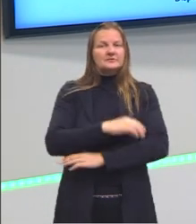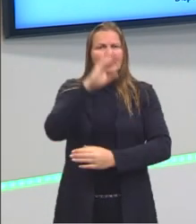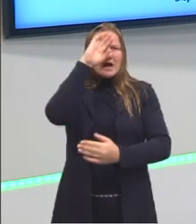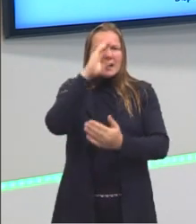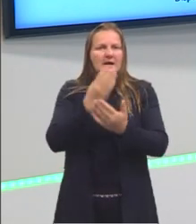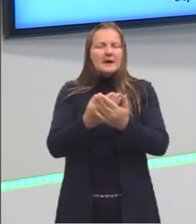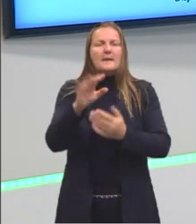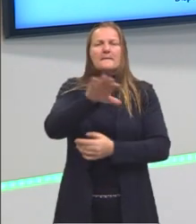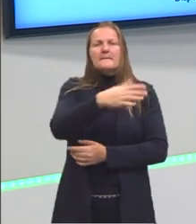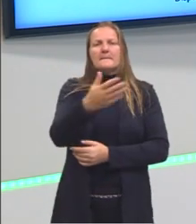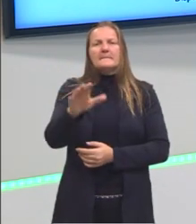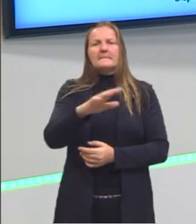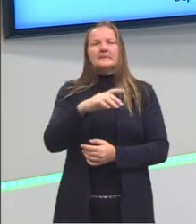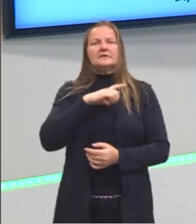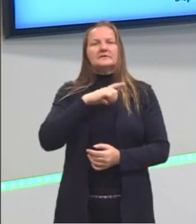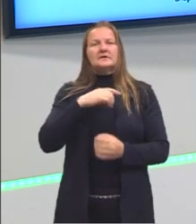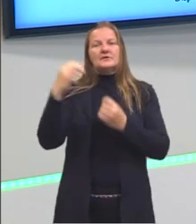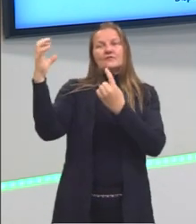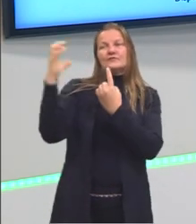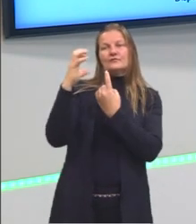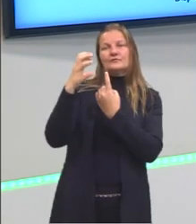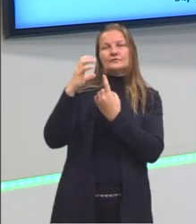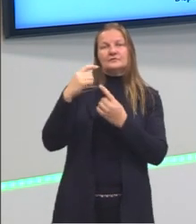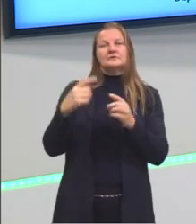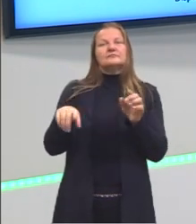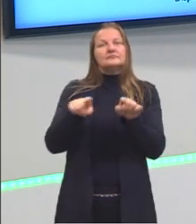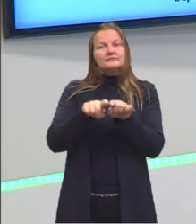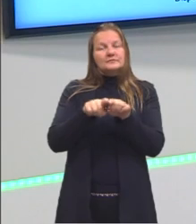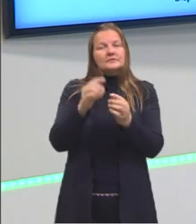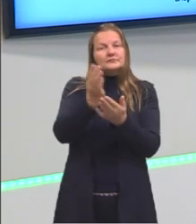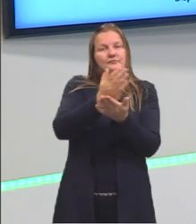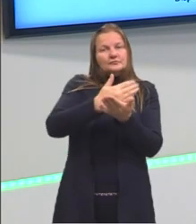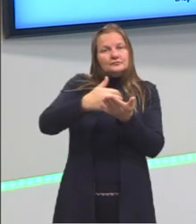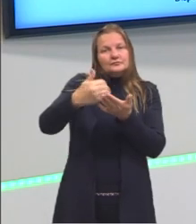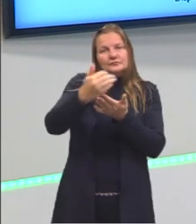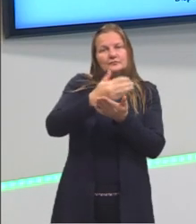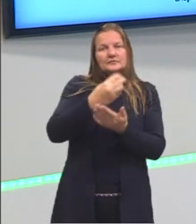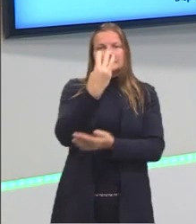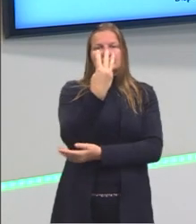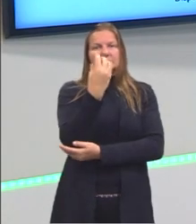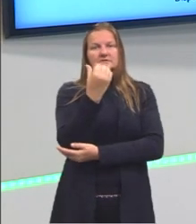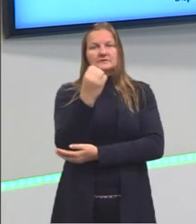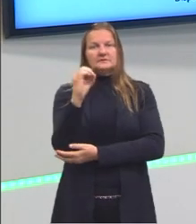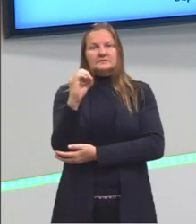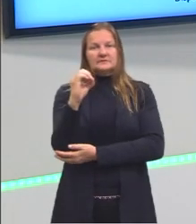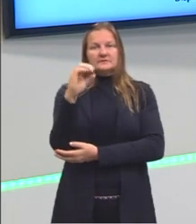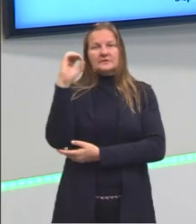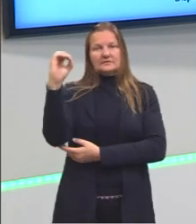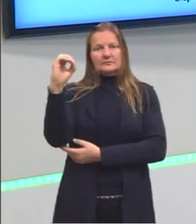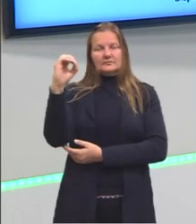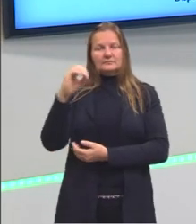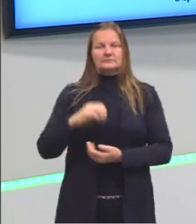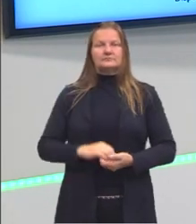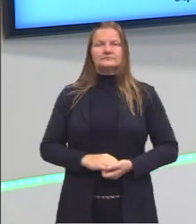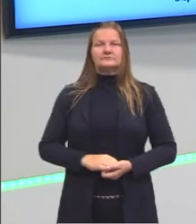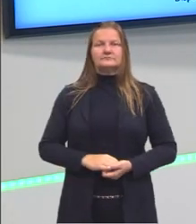-se que existe essa influência aqui na divisão, então em 360 graus.